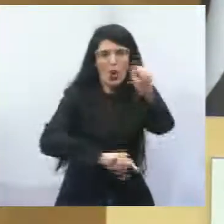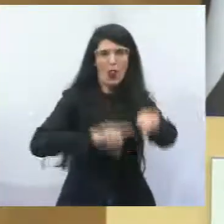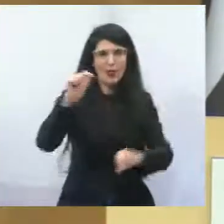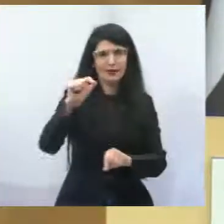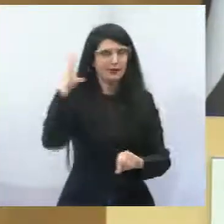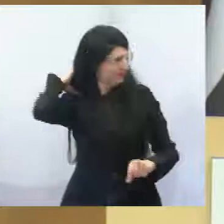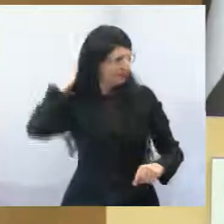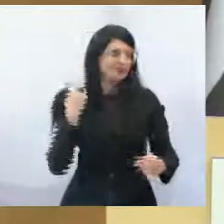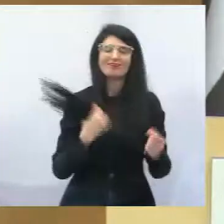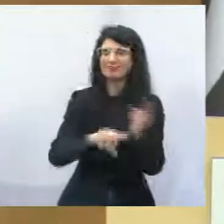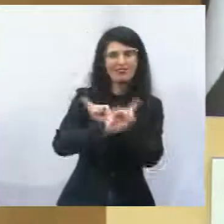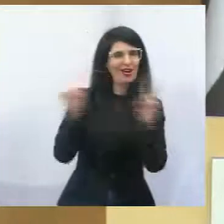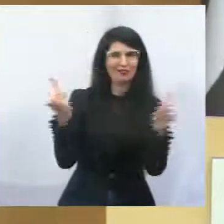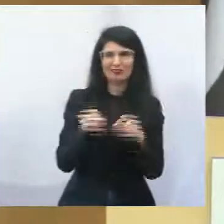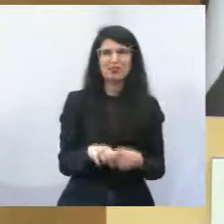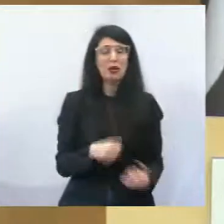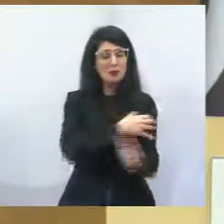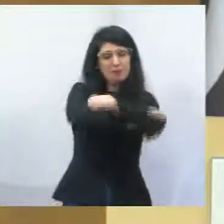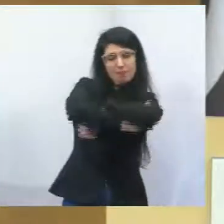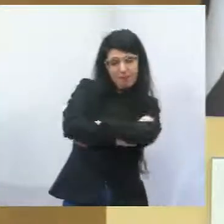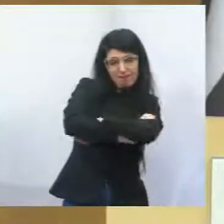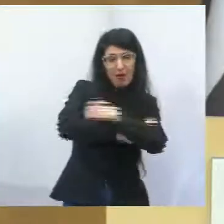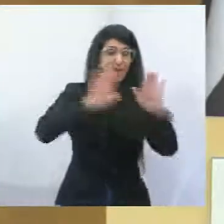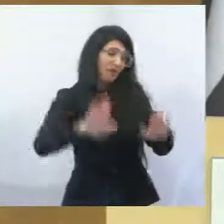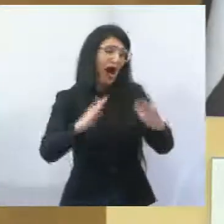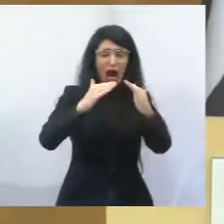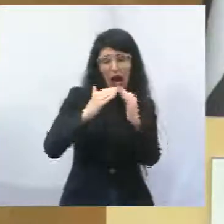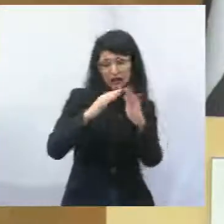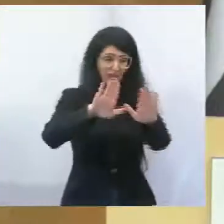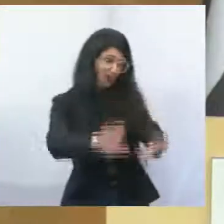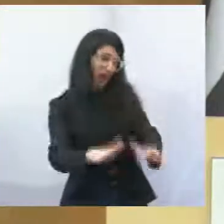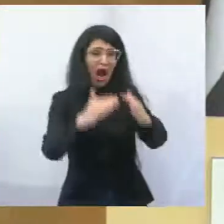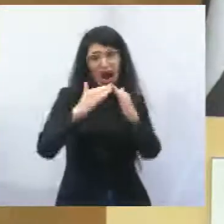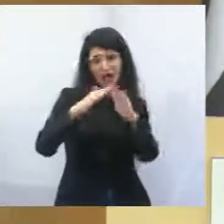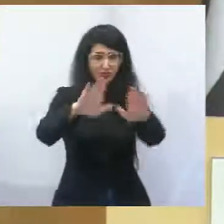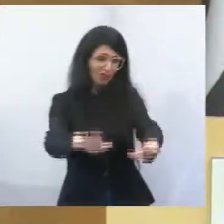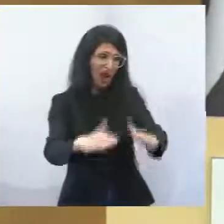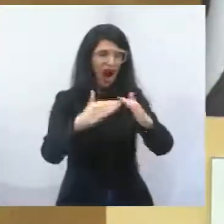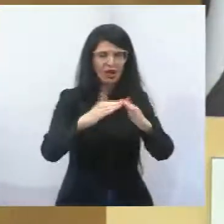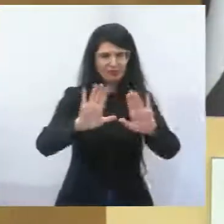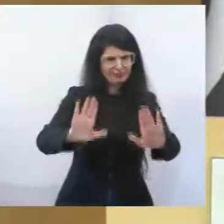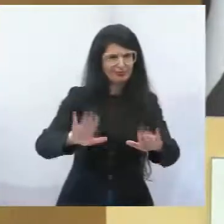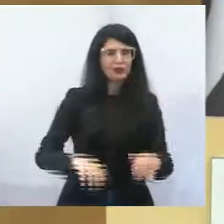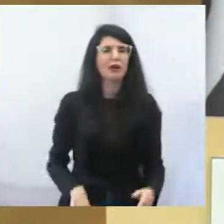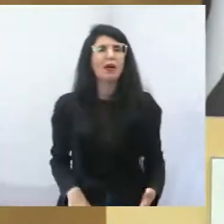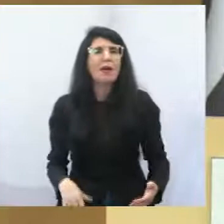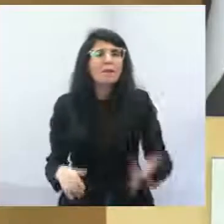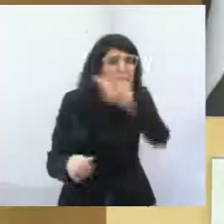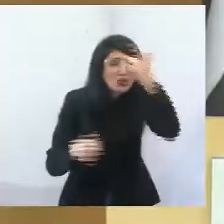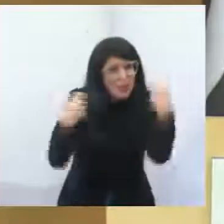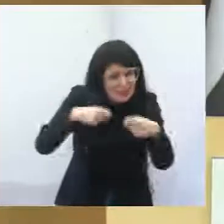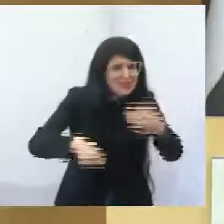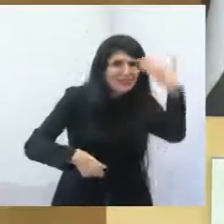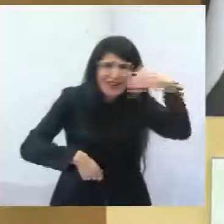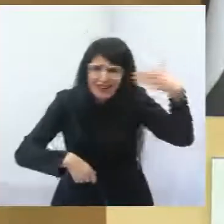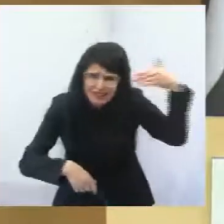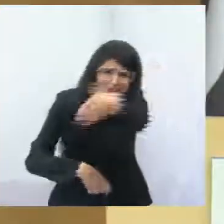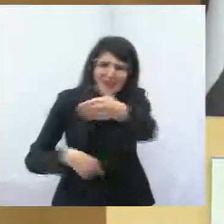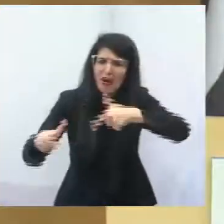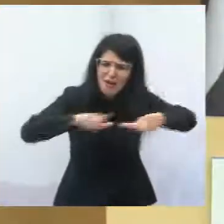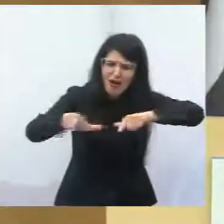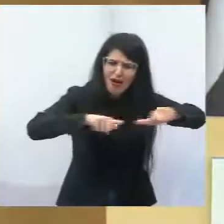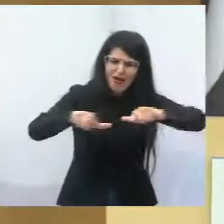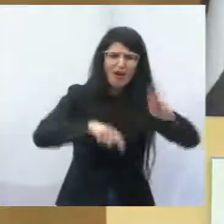a pandemia passar. Muitos deles dependem do salário do dia, como os motoristas de aplicativo, como os